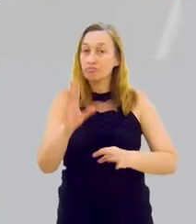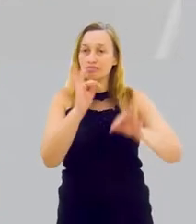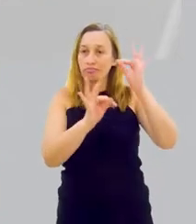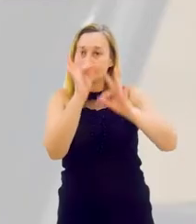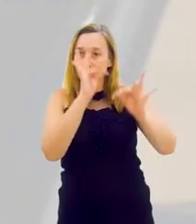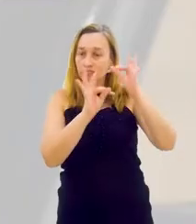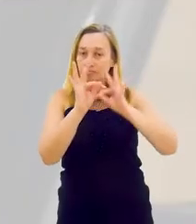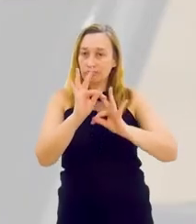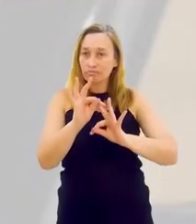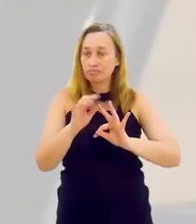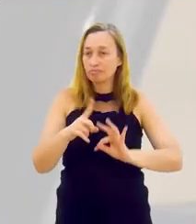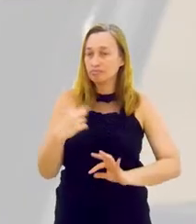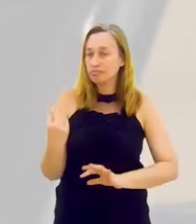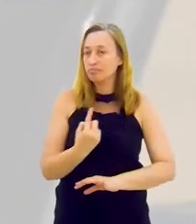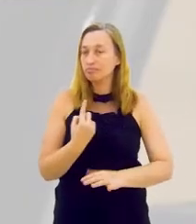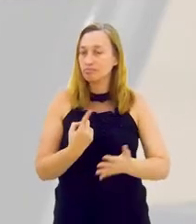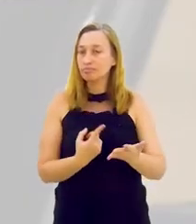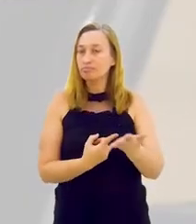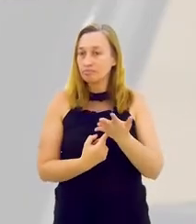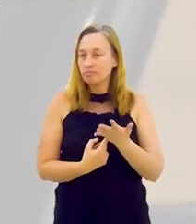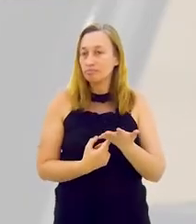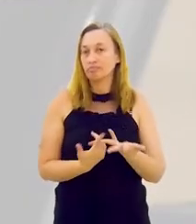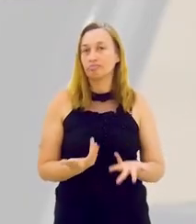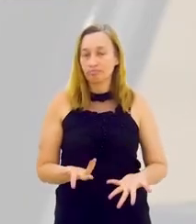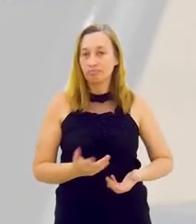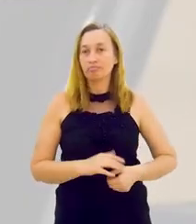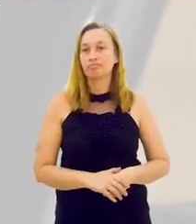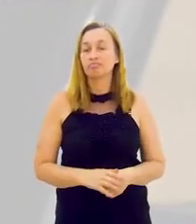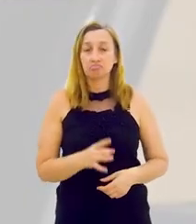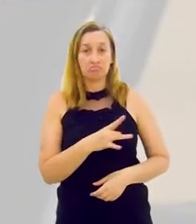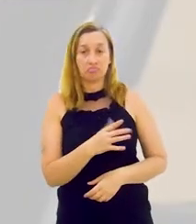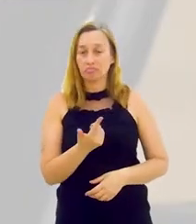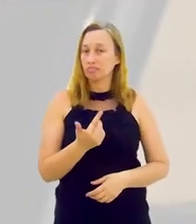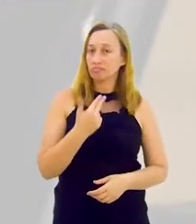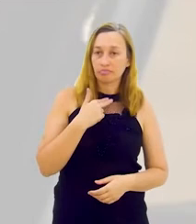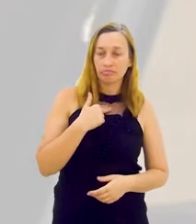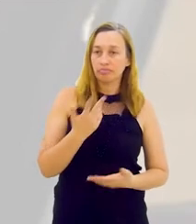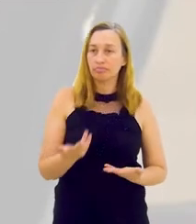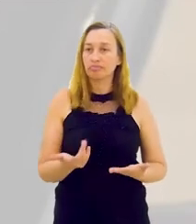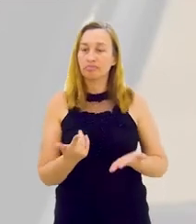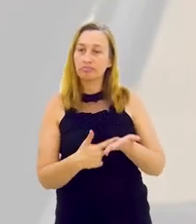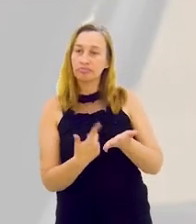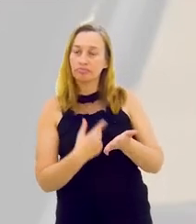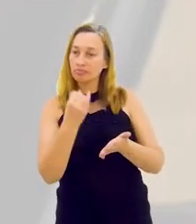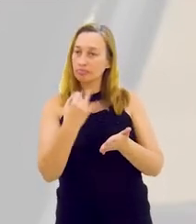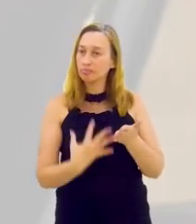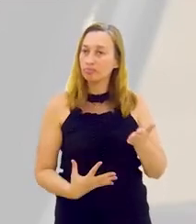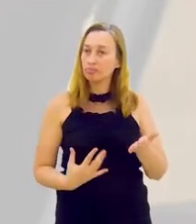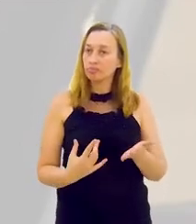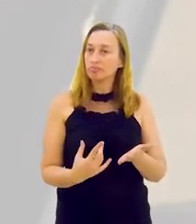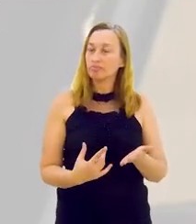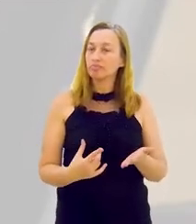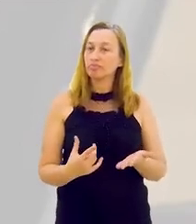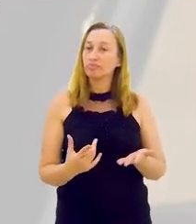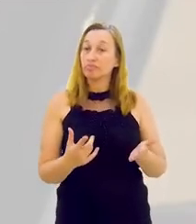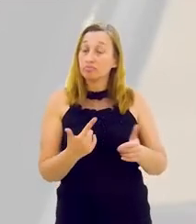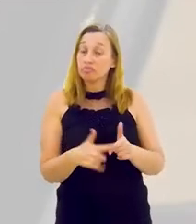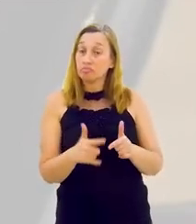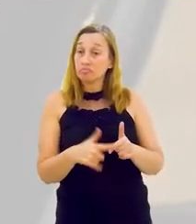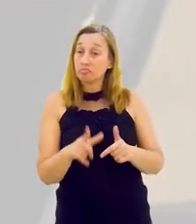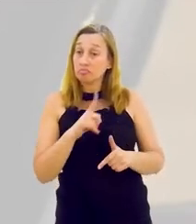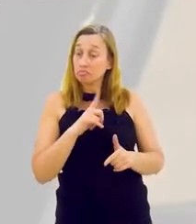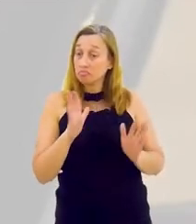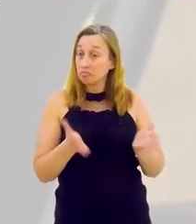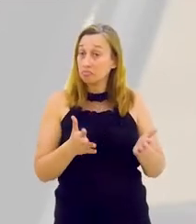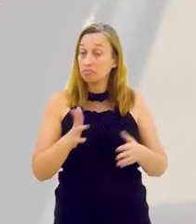utilizando os recursos tecnológicos a nosso favor. Pô, nós precisamos ter medo dos recursos tecnológicos, né? Como eu falo no livro, os maiores problemas